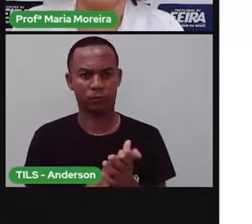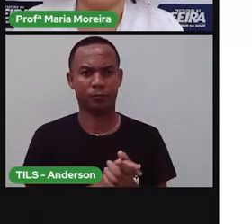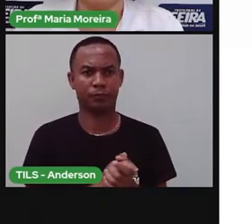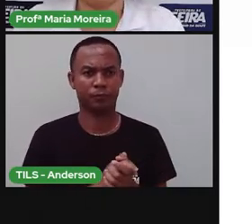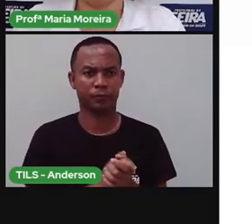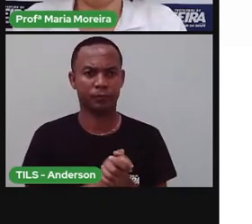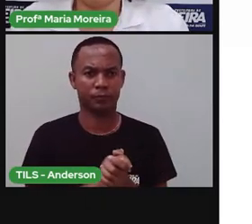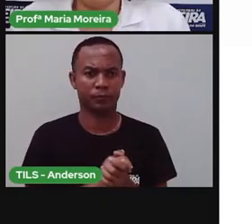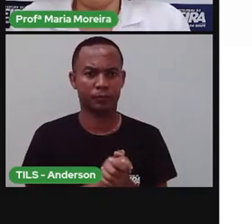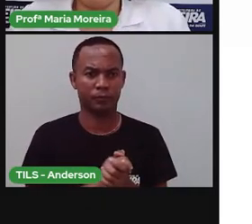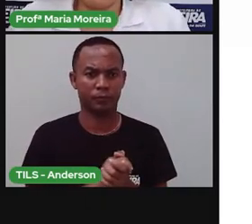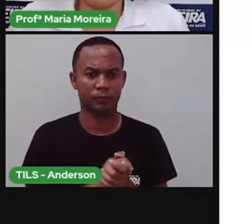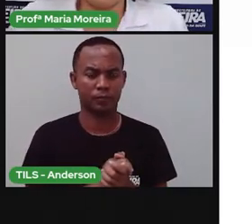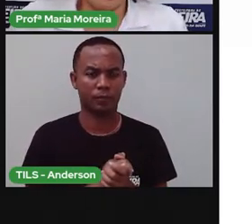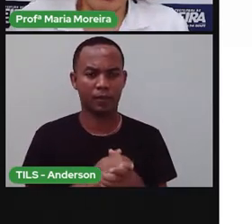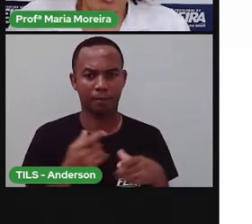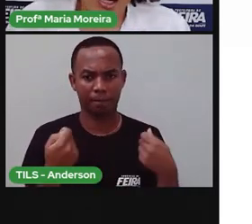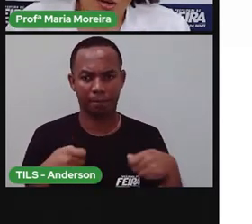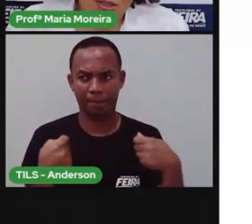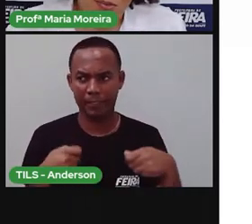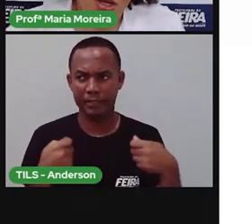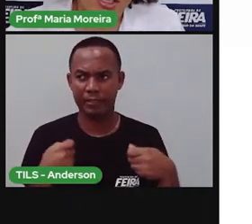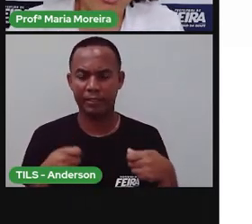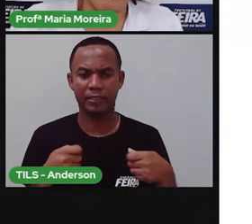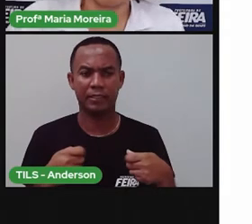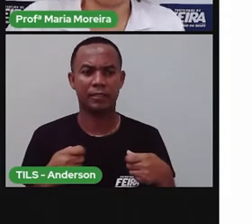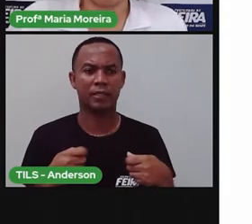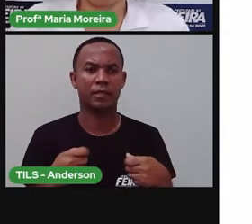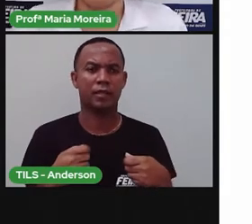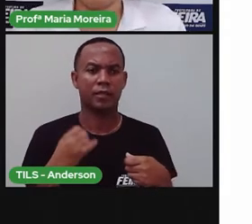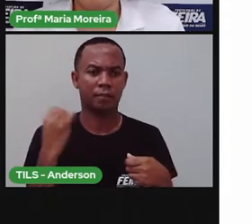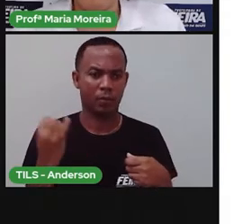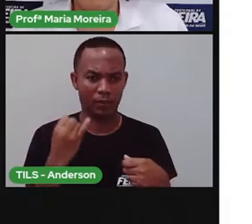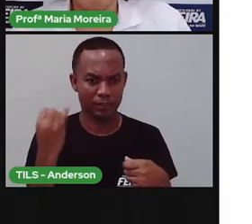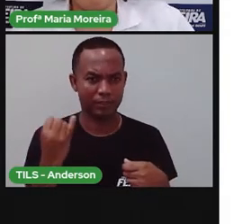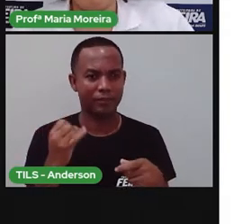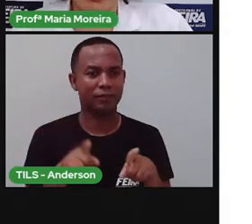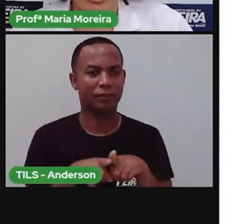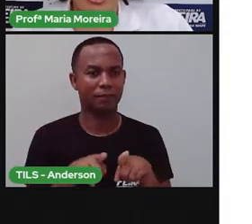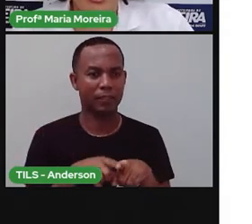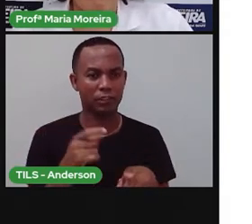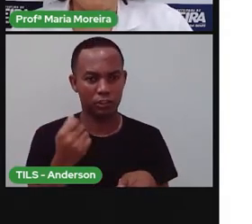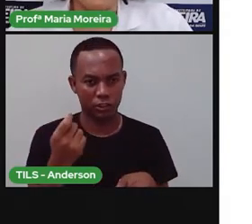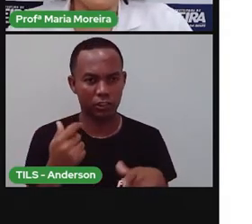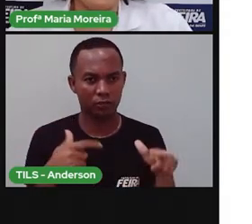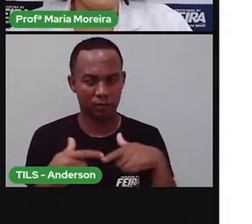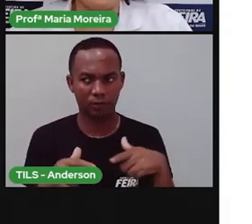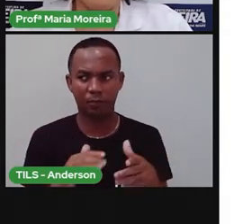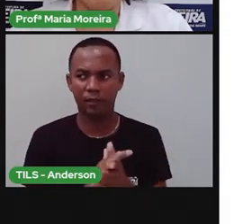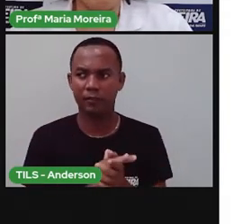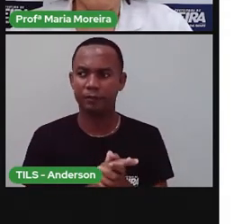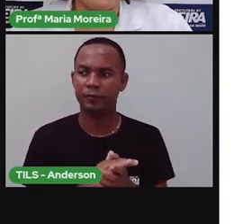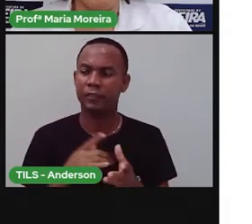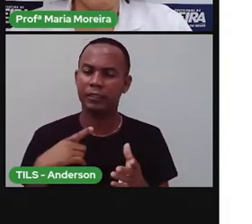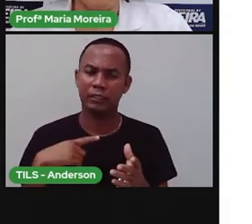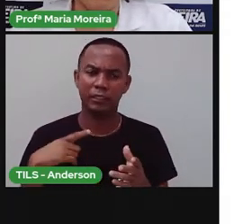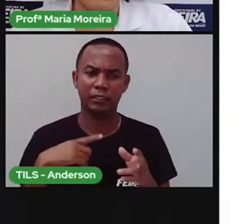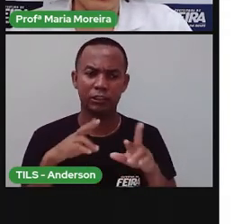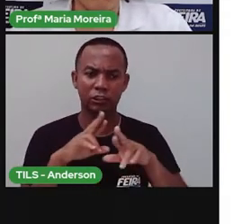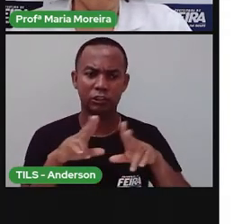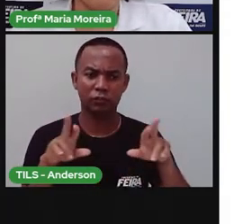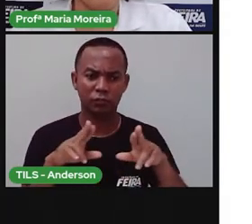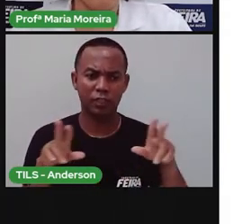não, porque a gente precisa daquela coisa importante, zinzinho. Vamos lá. Embora tenha exercido diversas